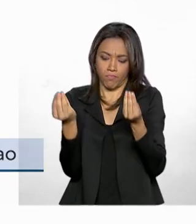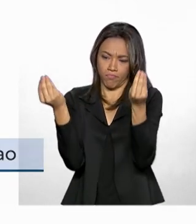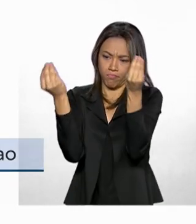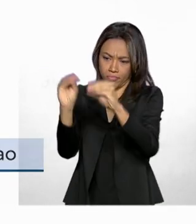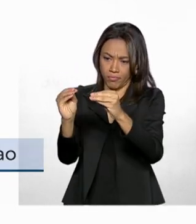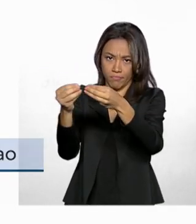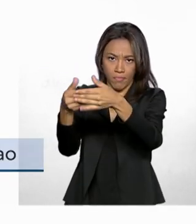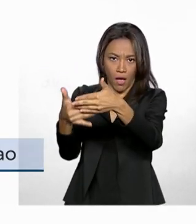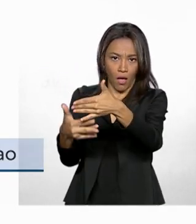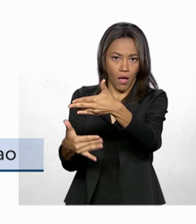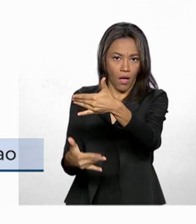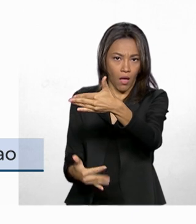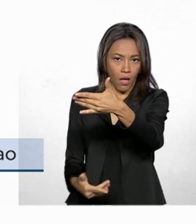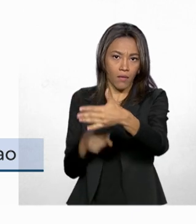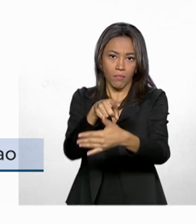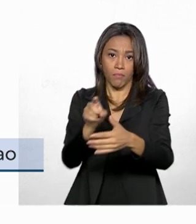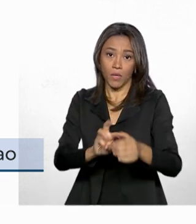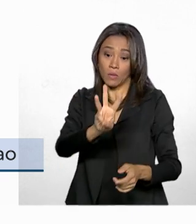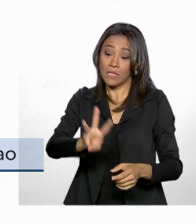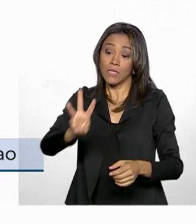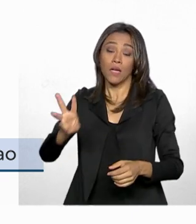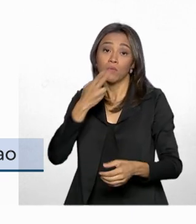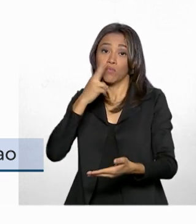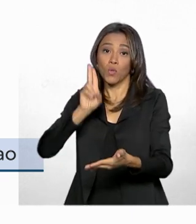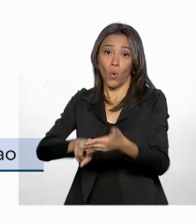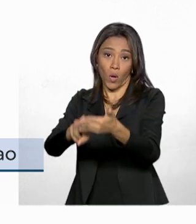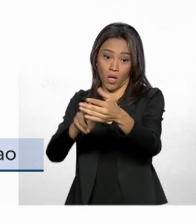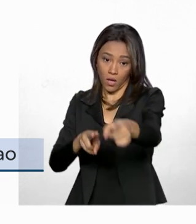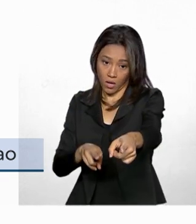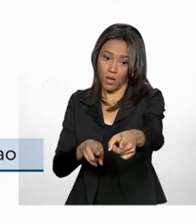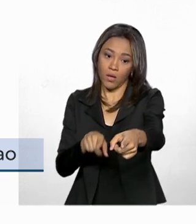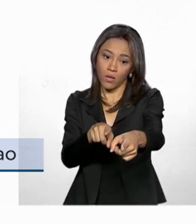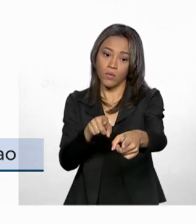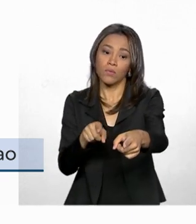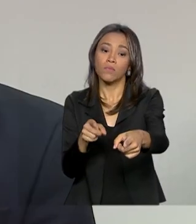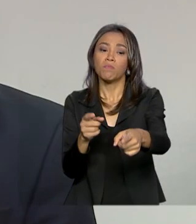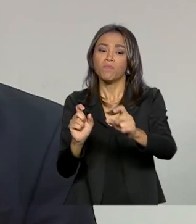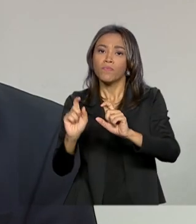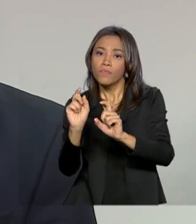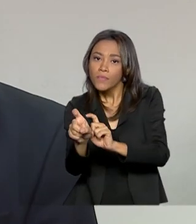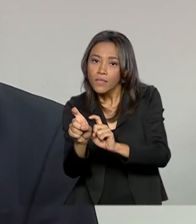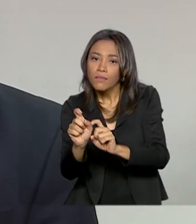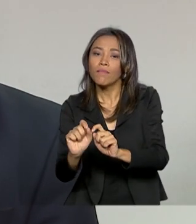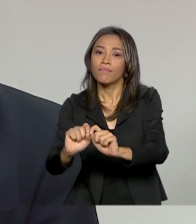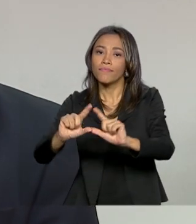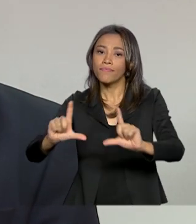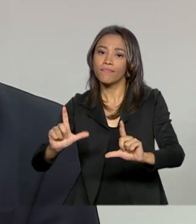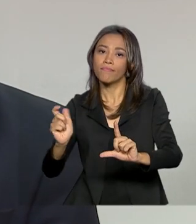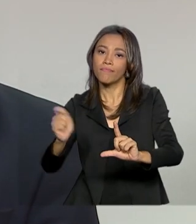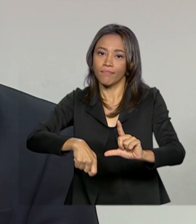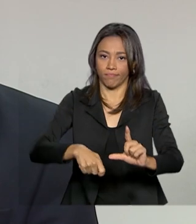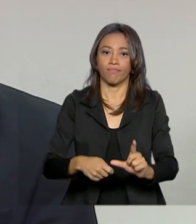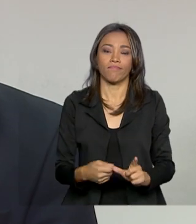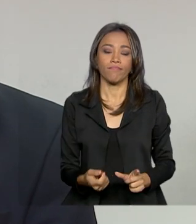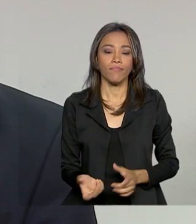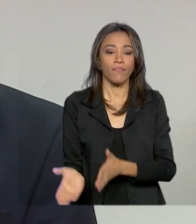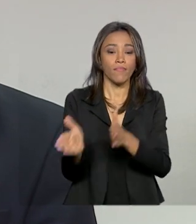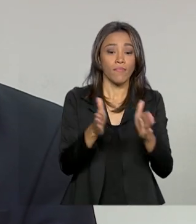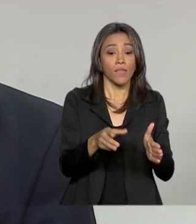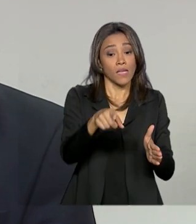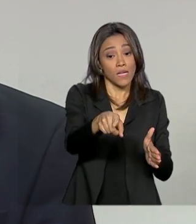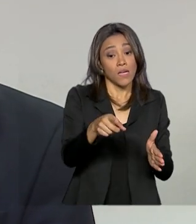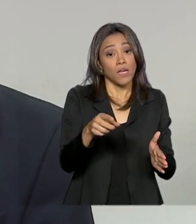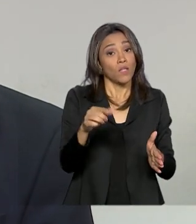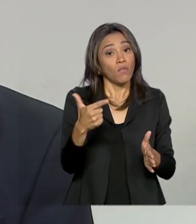pelo site dos correios na ferramenta Enviar e Receber Minhas Importações. Essa novidade, ela não implica em qualquer tipo